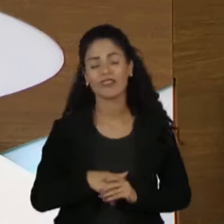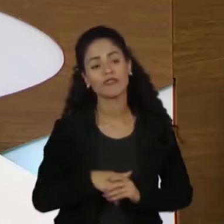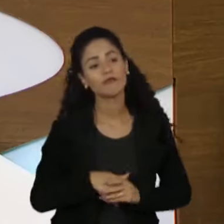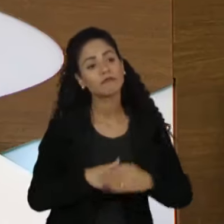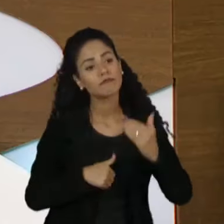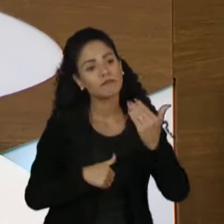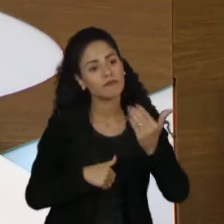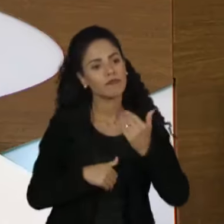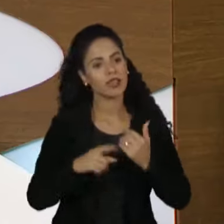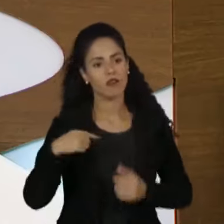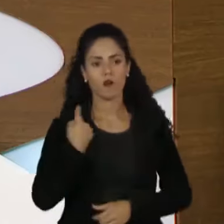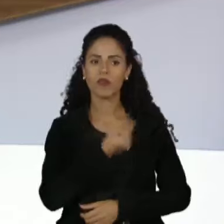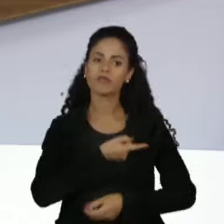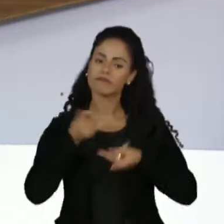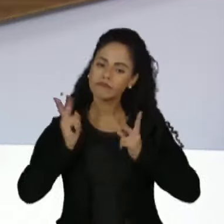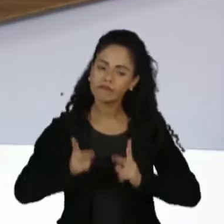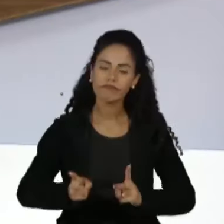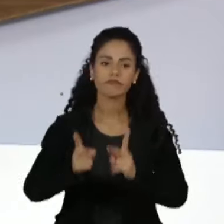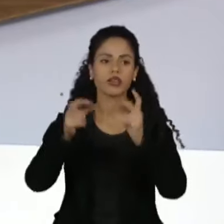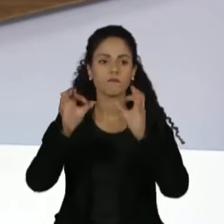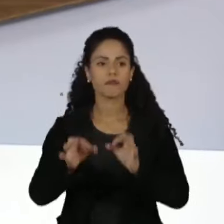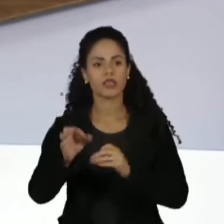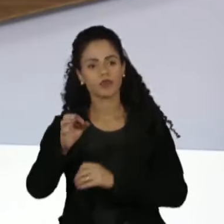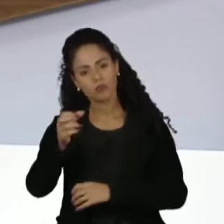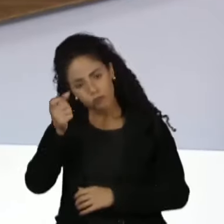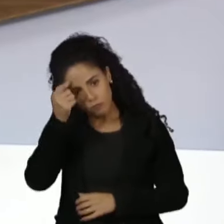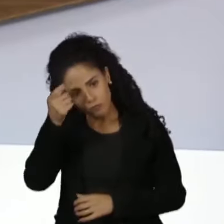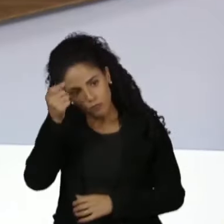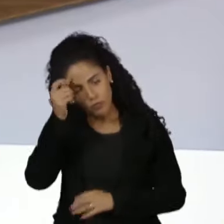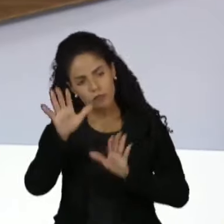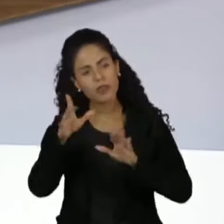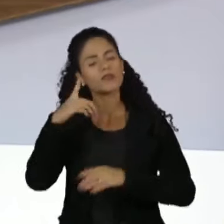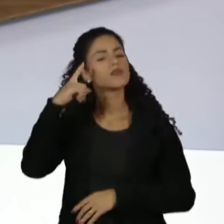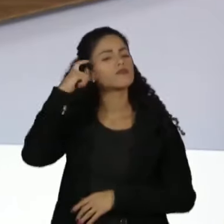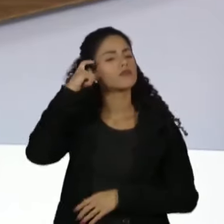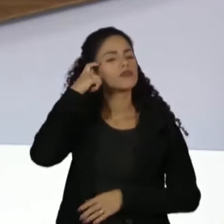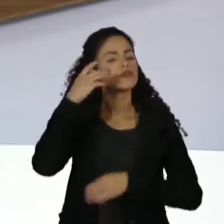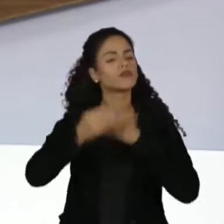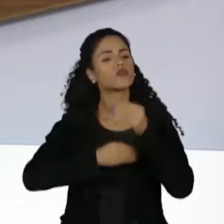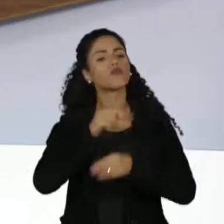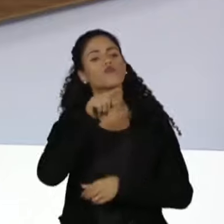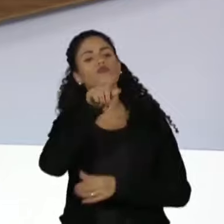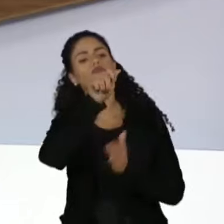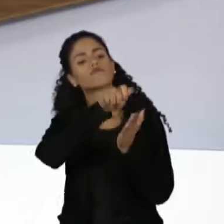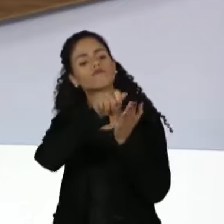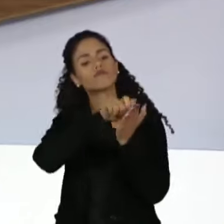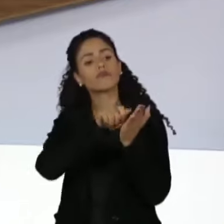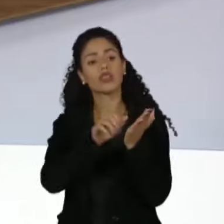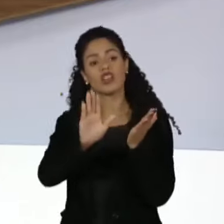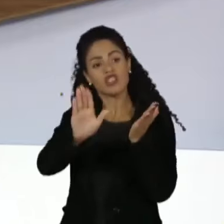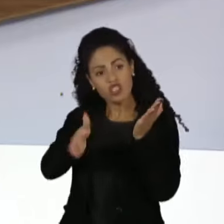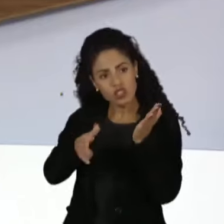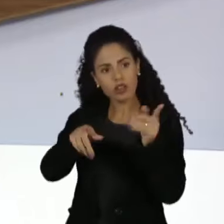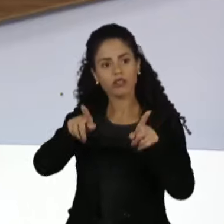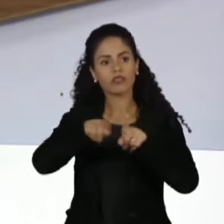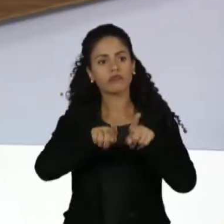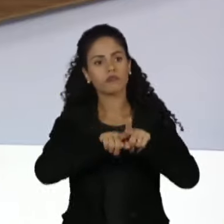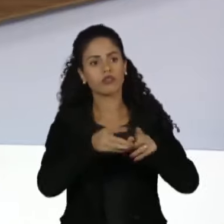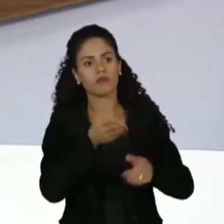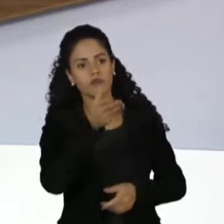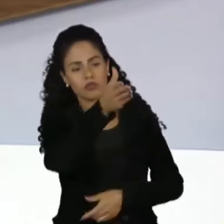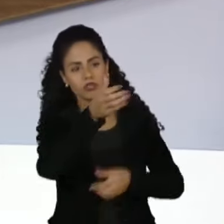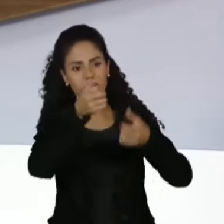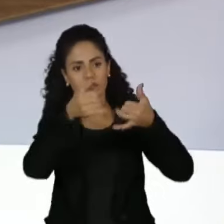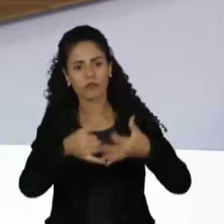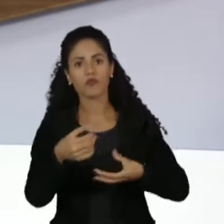enfim, preservar esses ideais, mas eu me pergunto, pensando no que você já escreveu e no que você colocou agora há pouco,